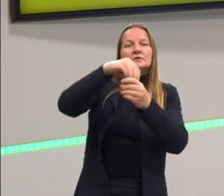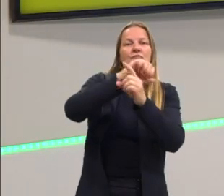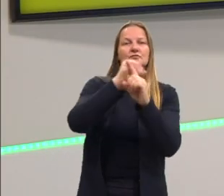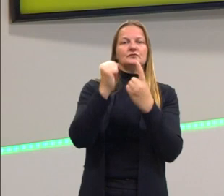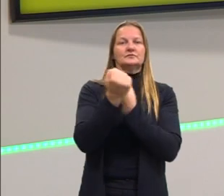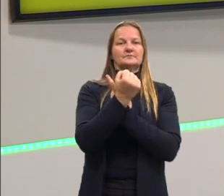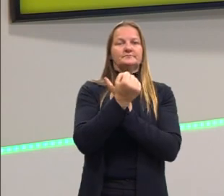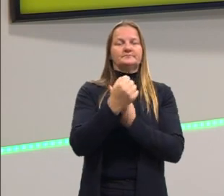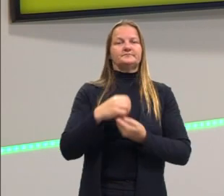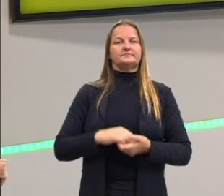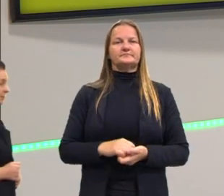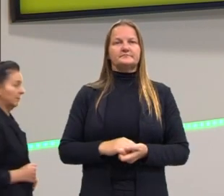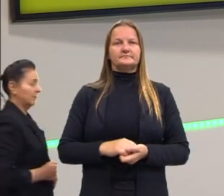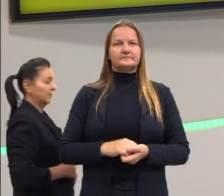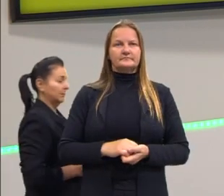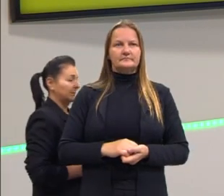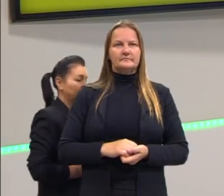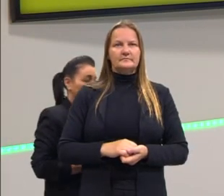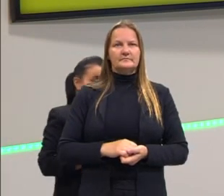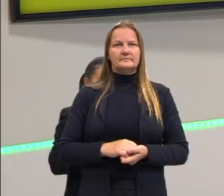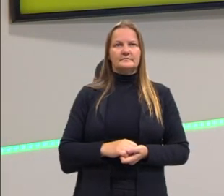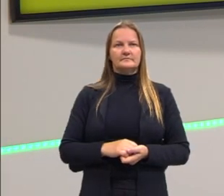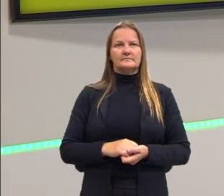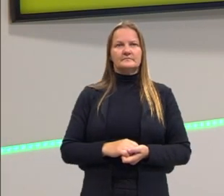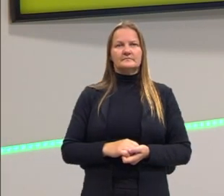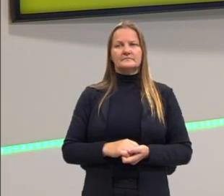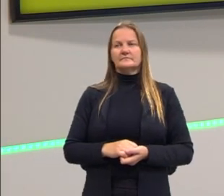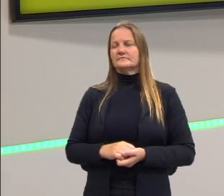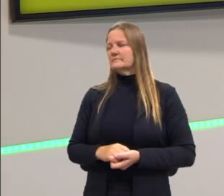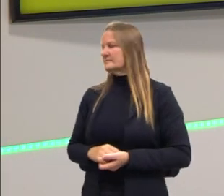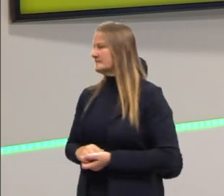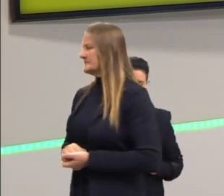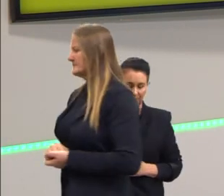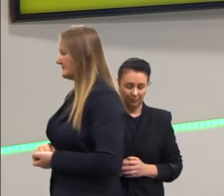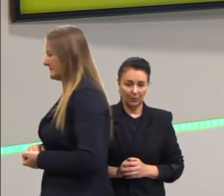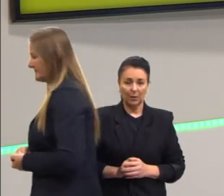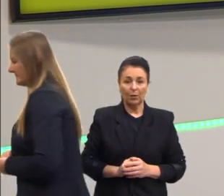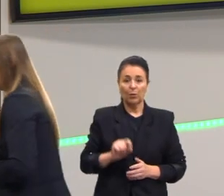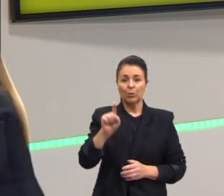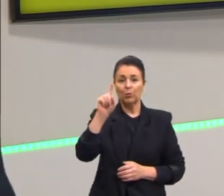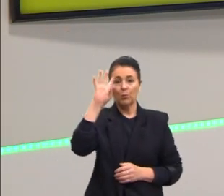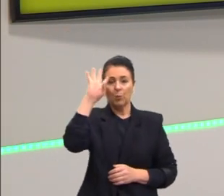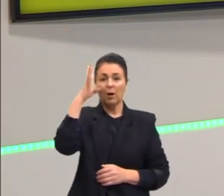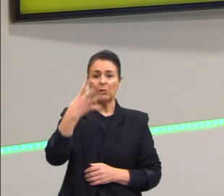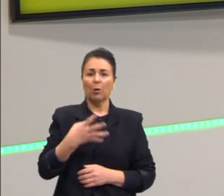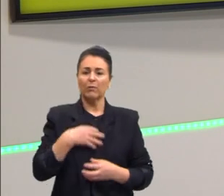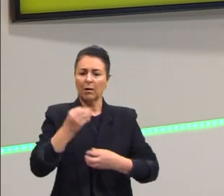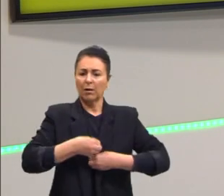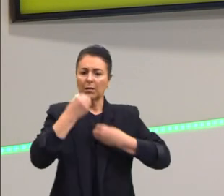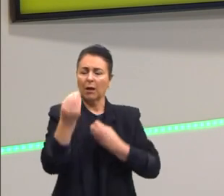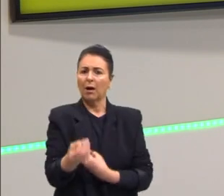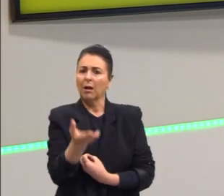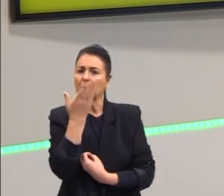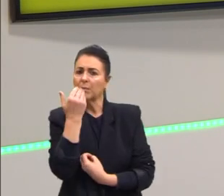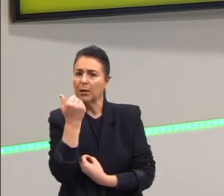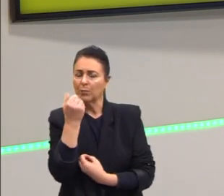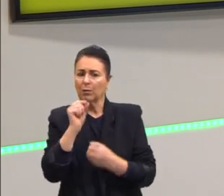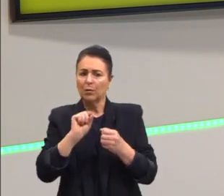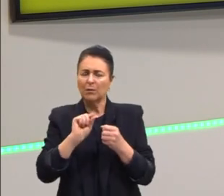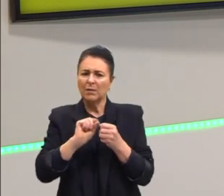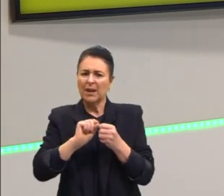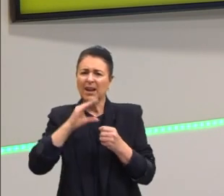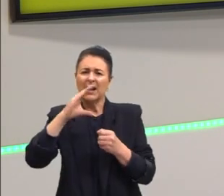exemplo, você decide fazer uma caridade, dar alimento para um grupo de pessoas, mudar